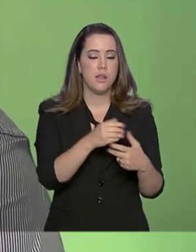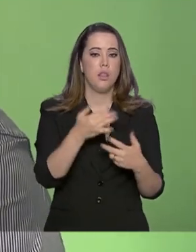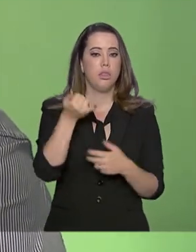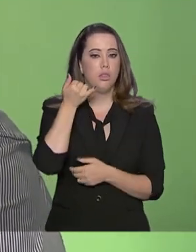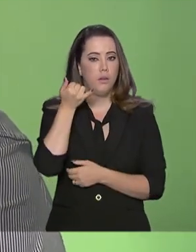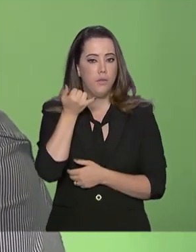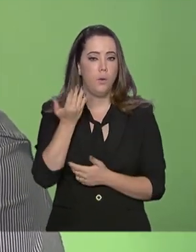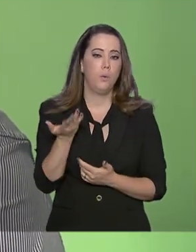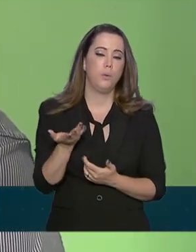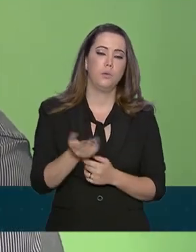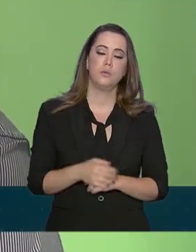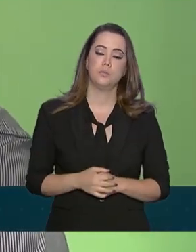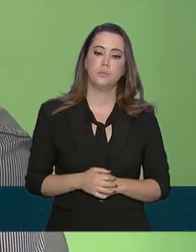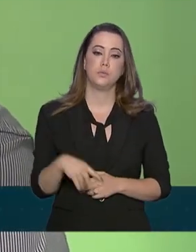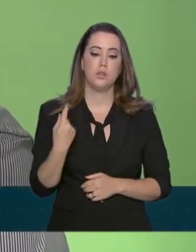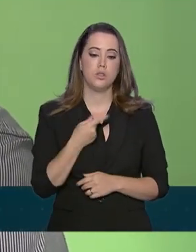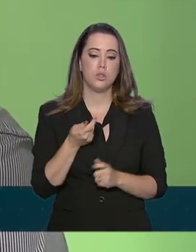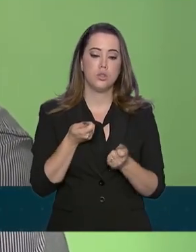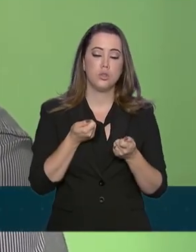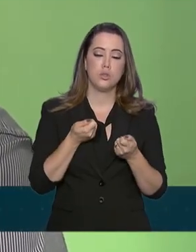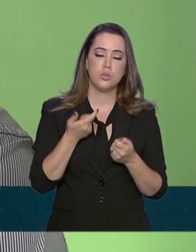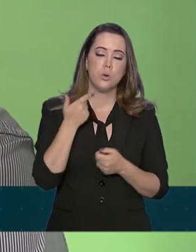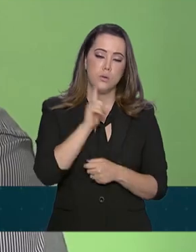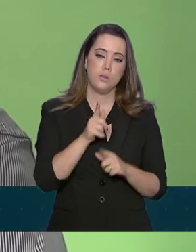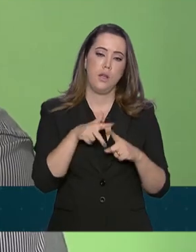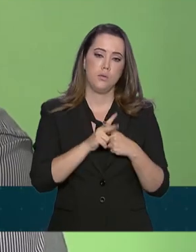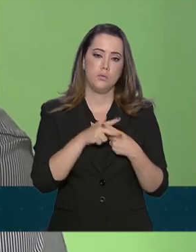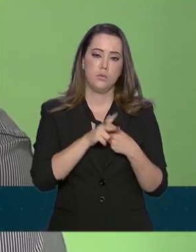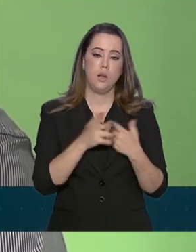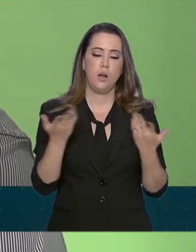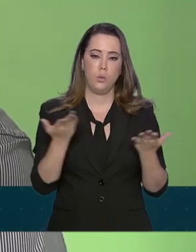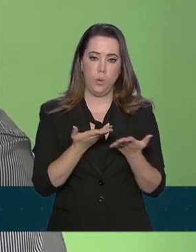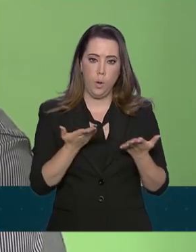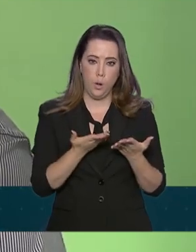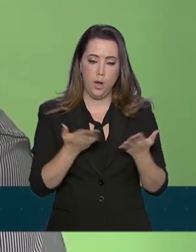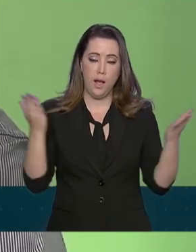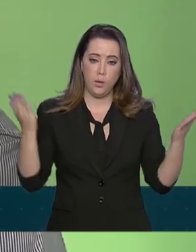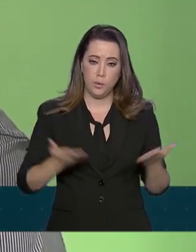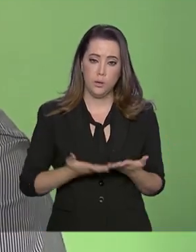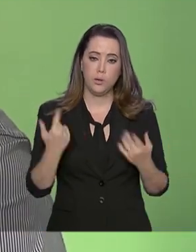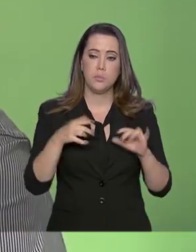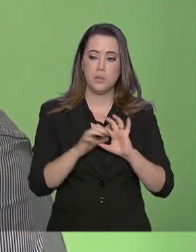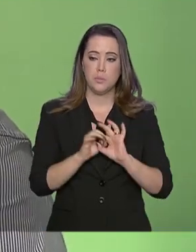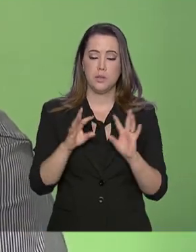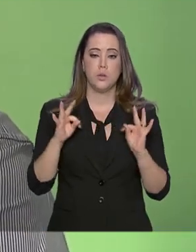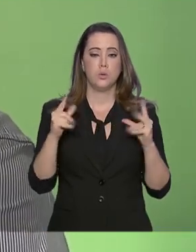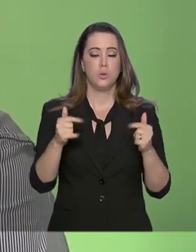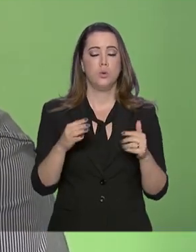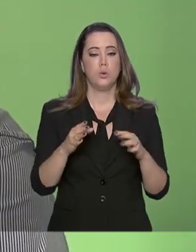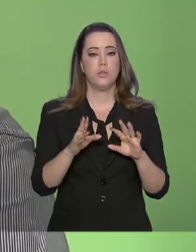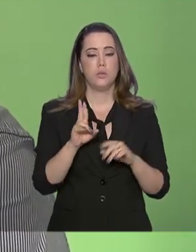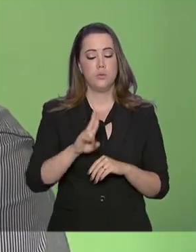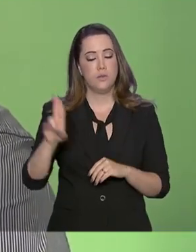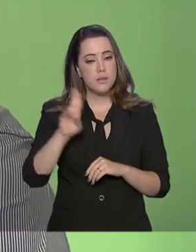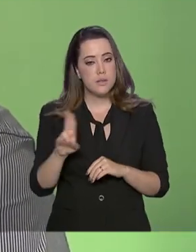gente consegue fazer esse ajuste agora para que a gente libere já a totalidade de recursos das universidades e institutos,